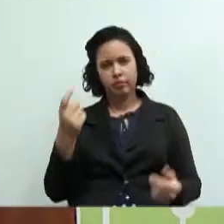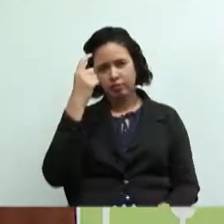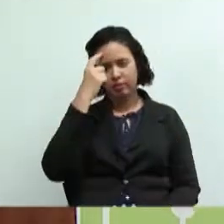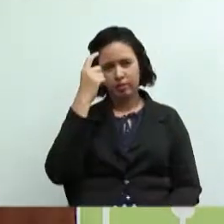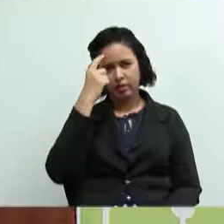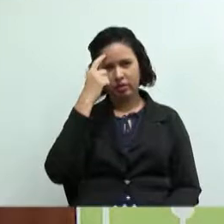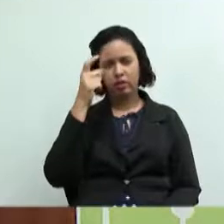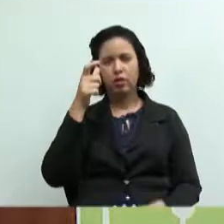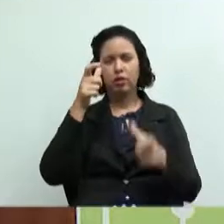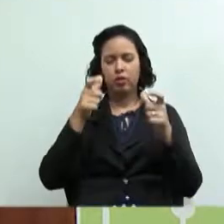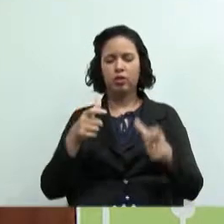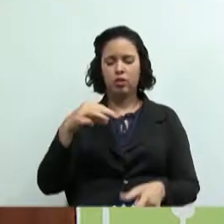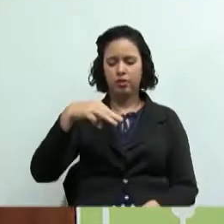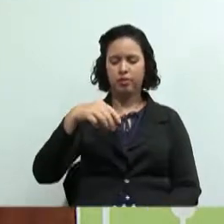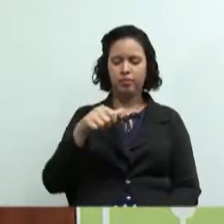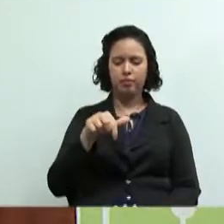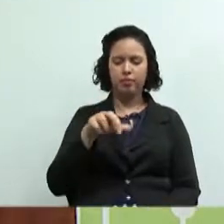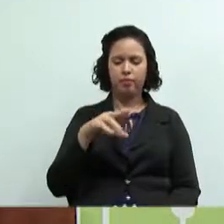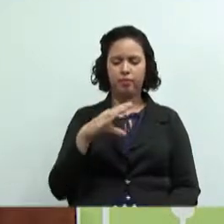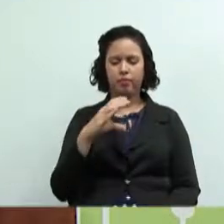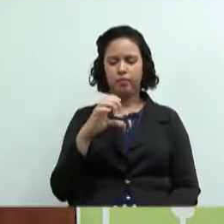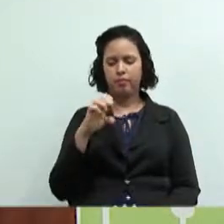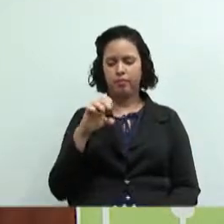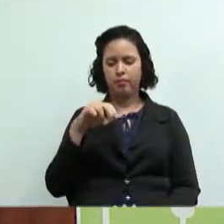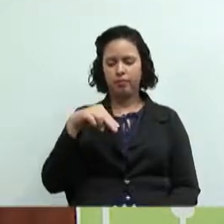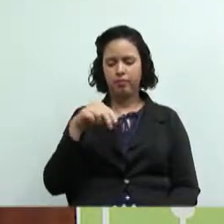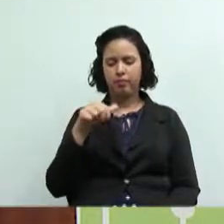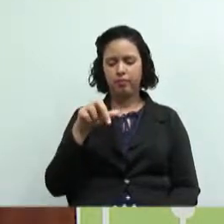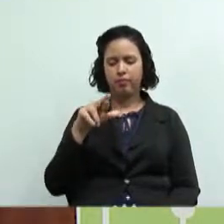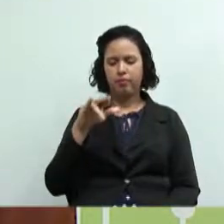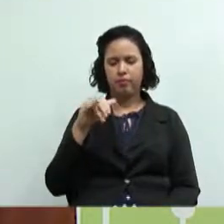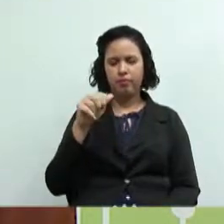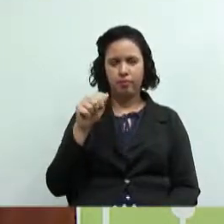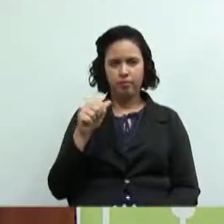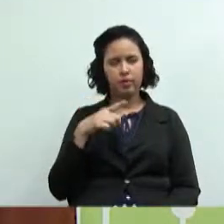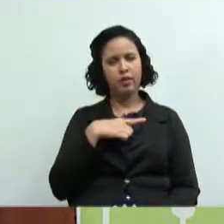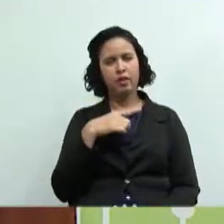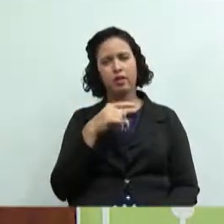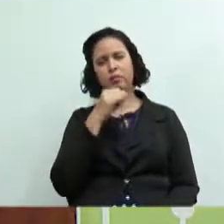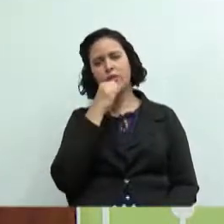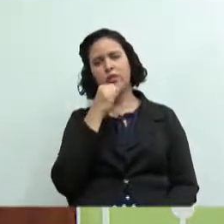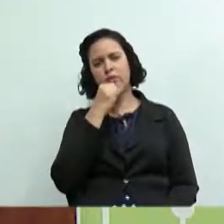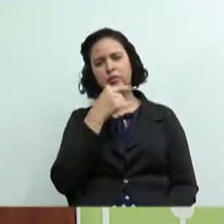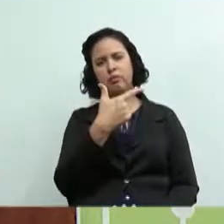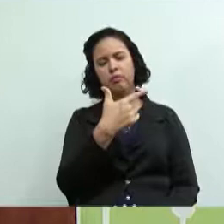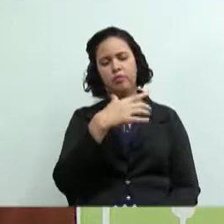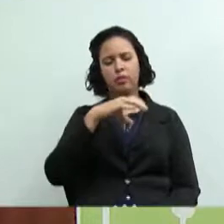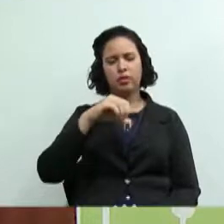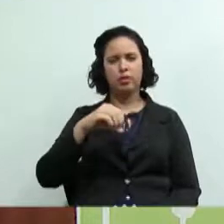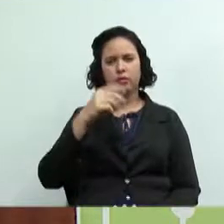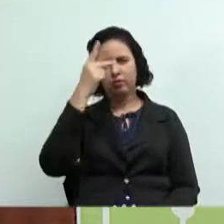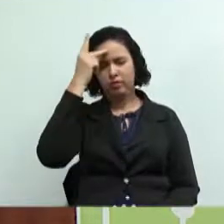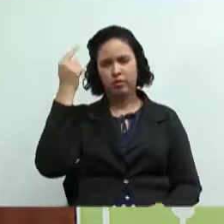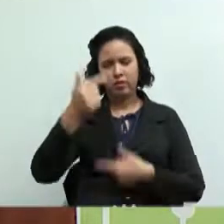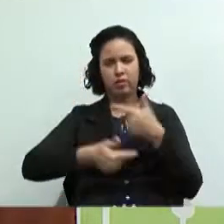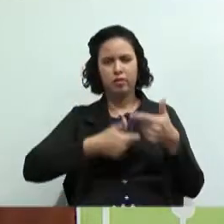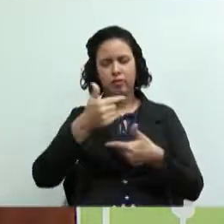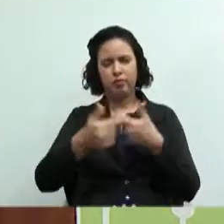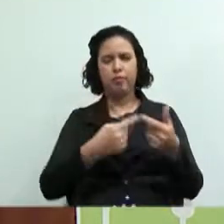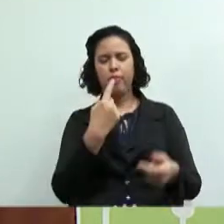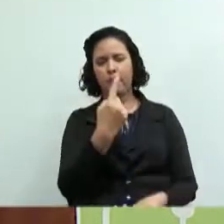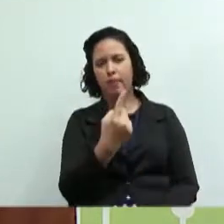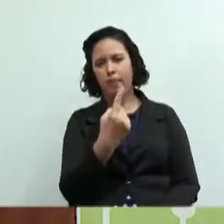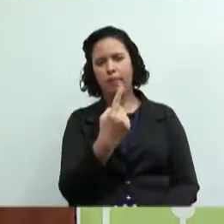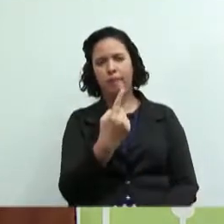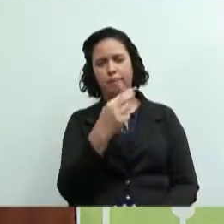marcenaria dessa tem tipo 20 empregados e um patrão. De repente, ele está com vontade de sair da cidade, de